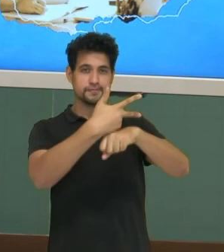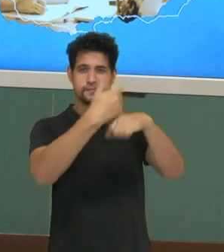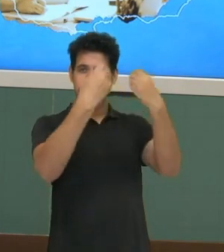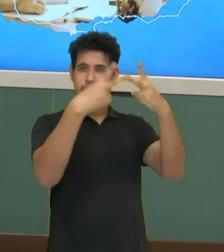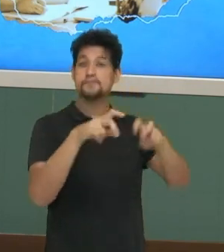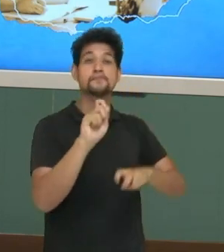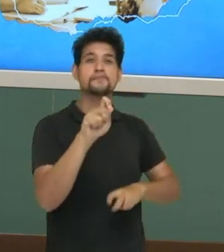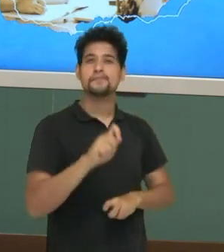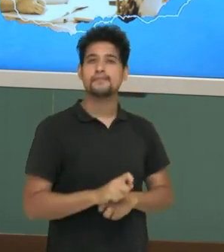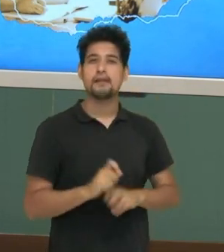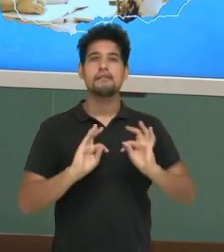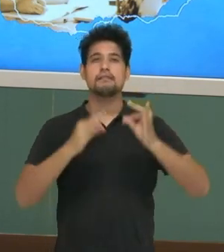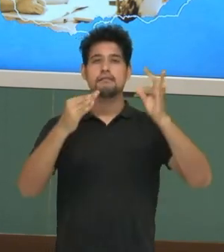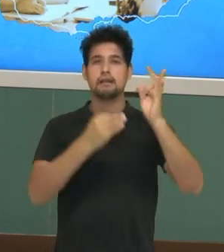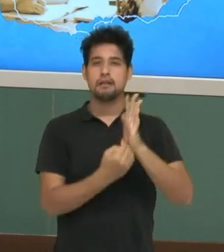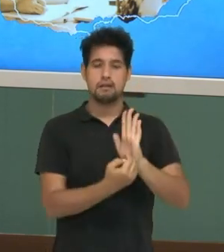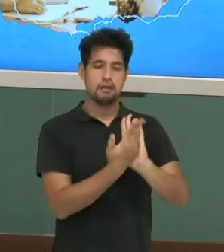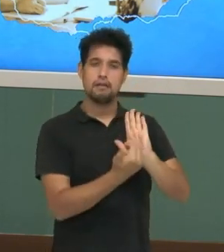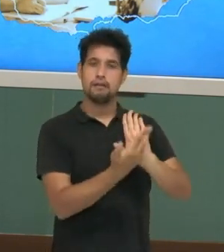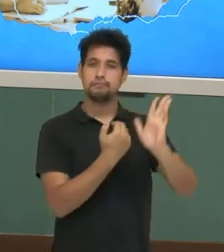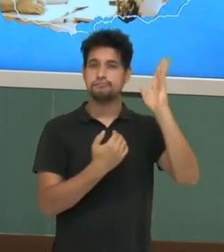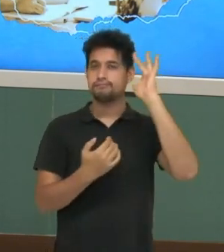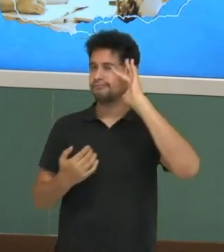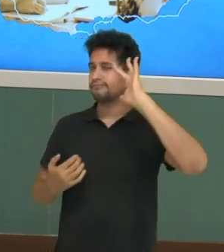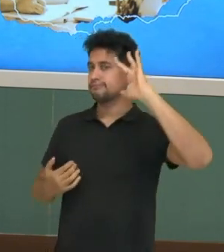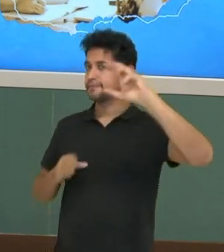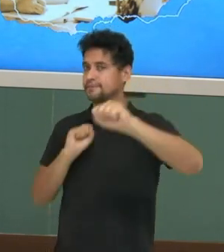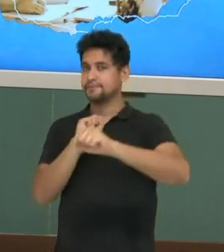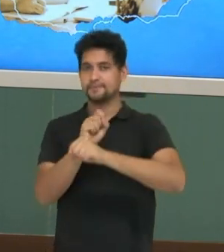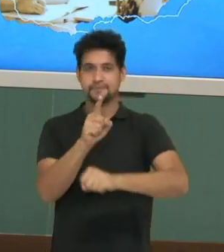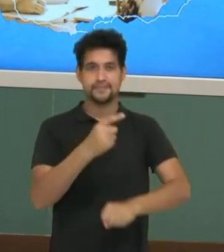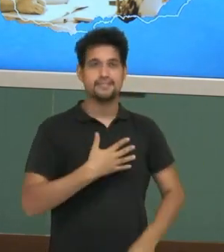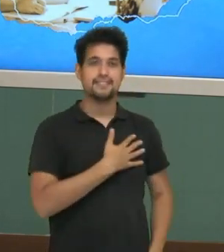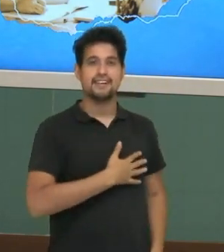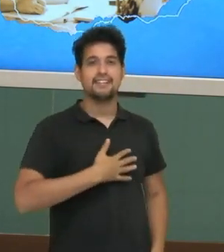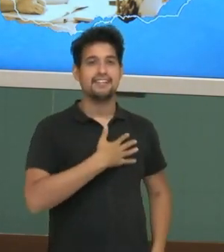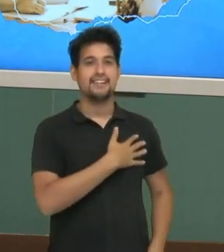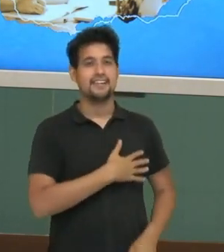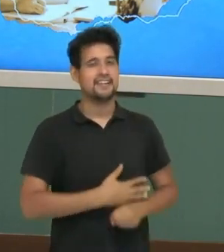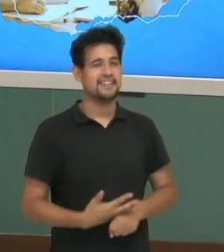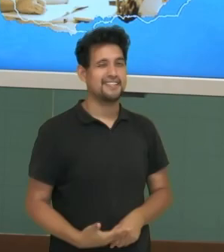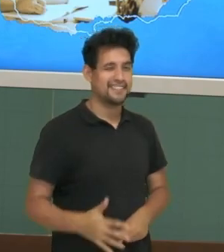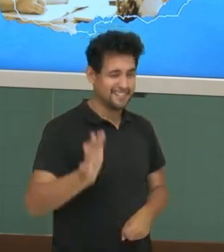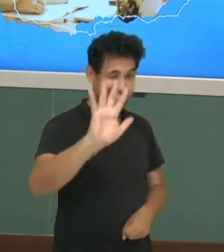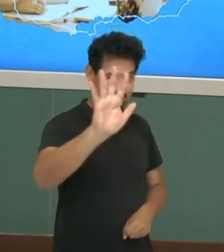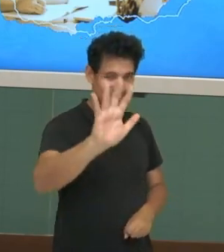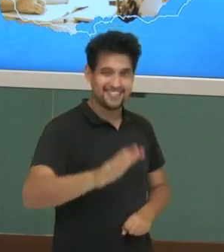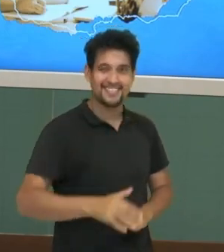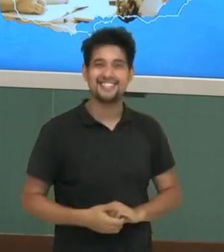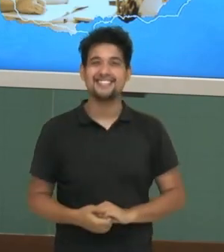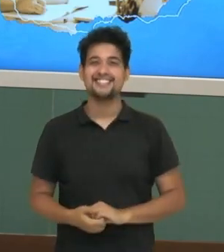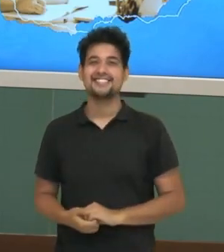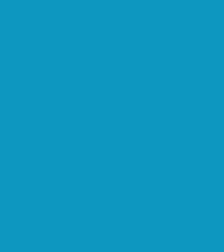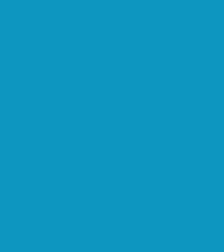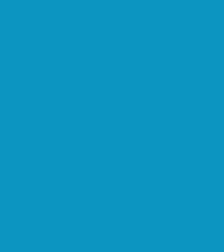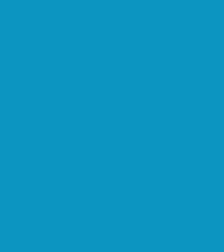nós falamos sobre técnicas de desenho e imaginação. Eu espero que você tenha gostado e até breve!